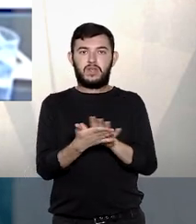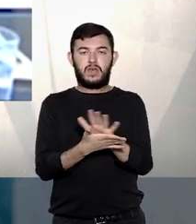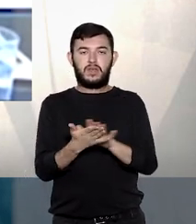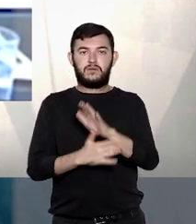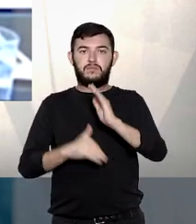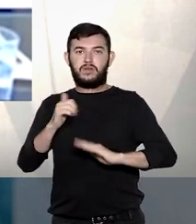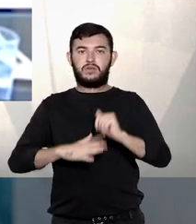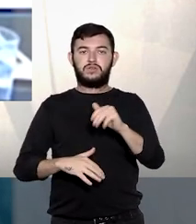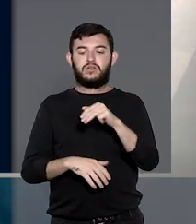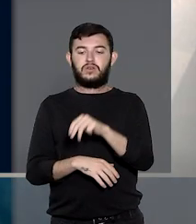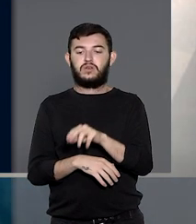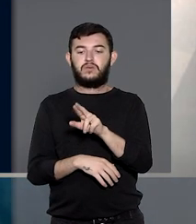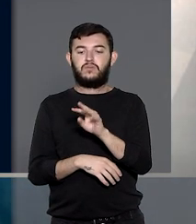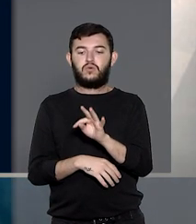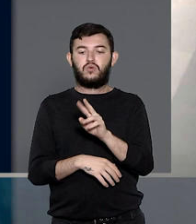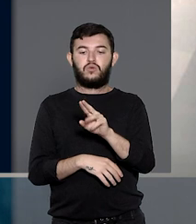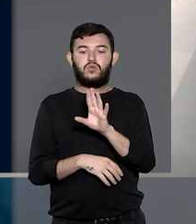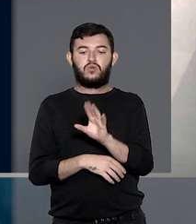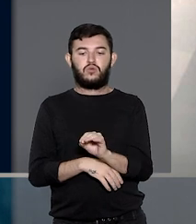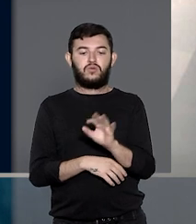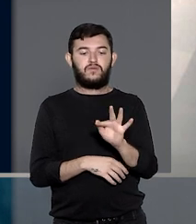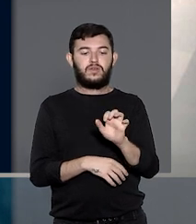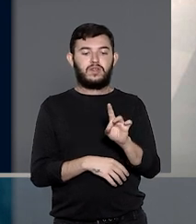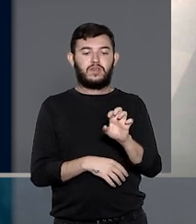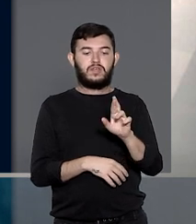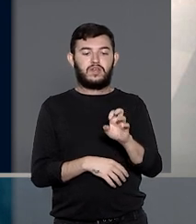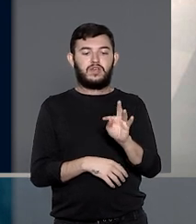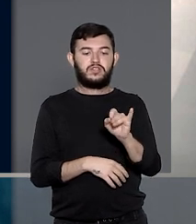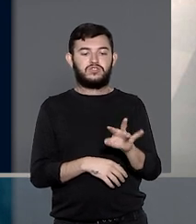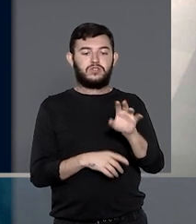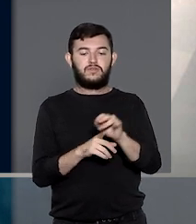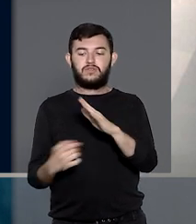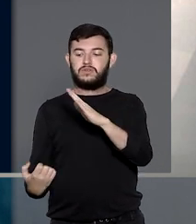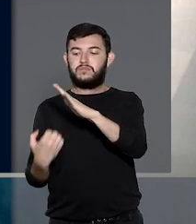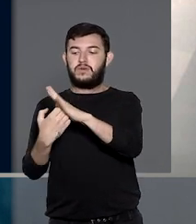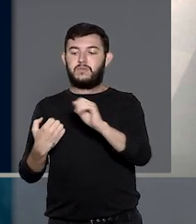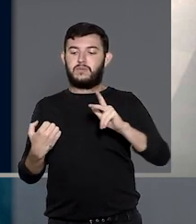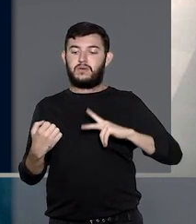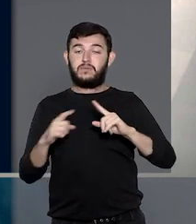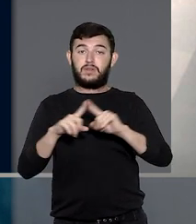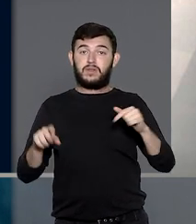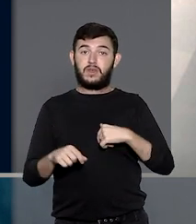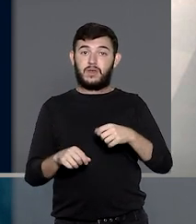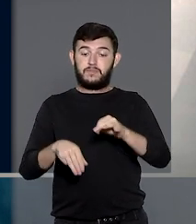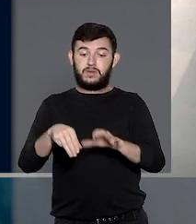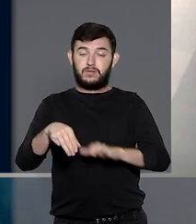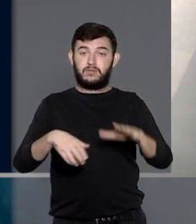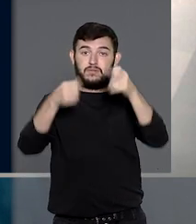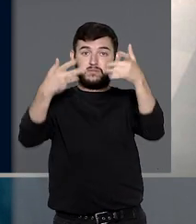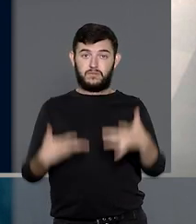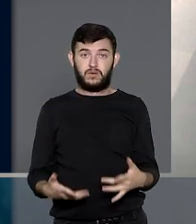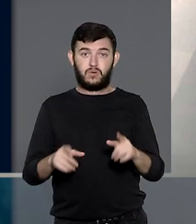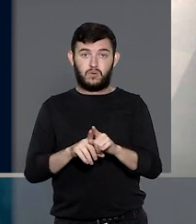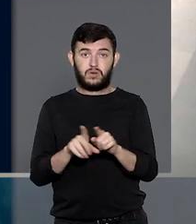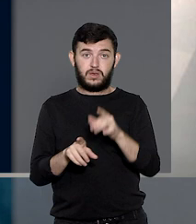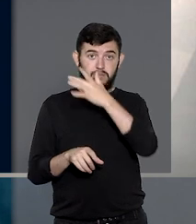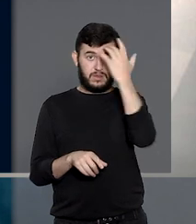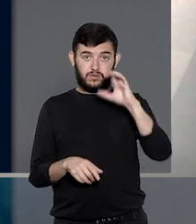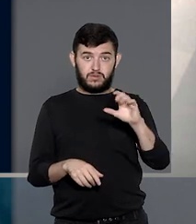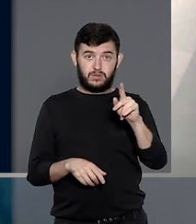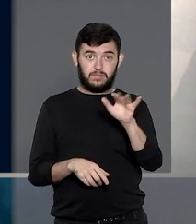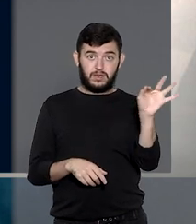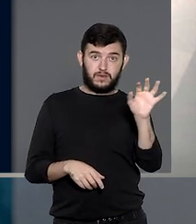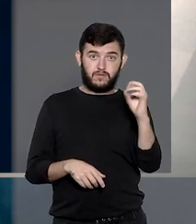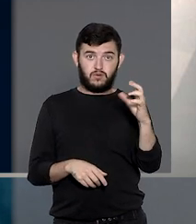feneratício entre particulares. A ministra observou que, para as pessoas físicas ou jurídicas não integrantes do sistema